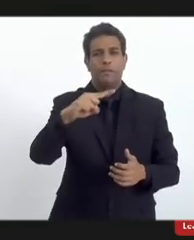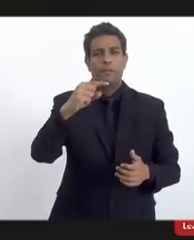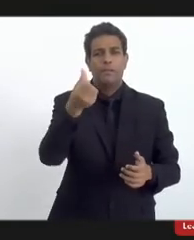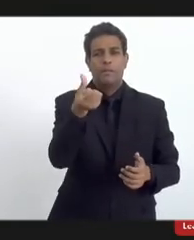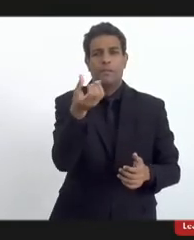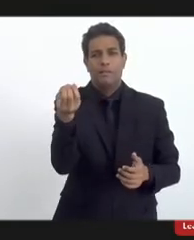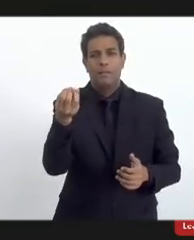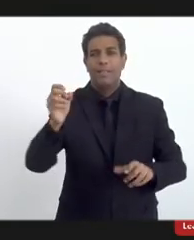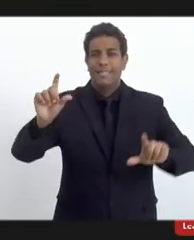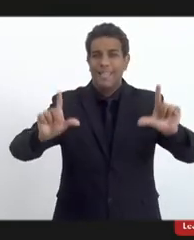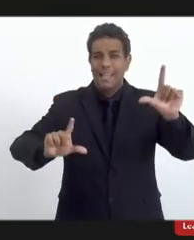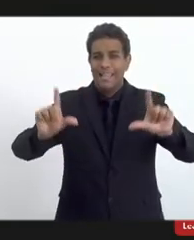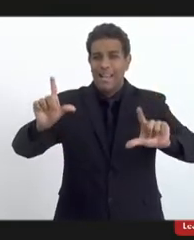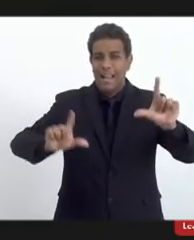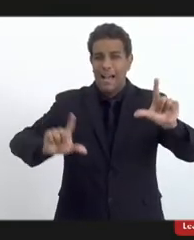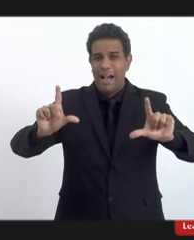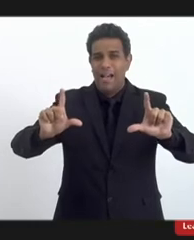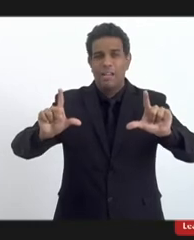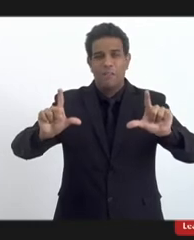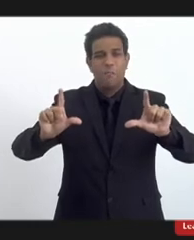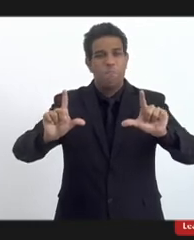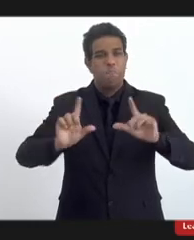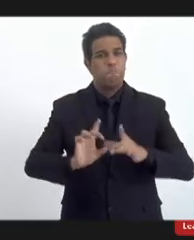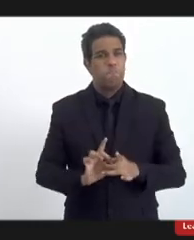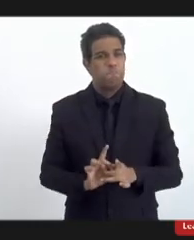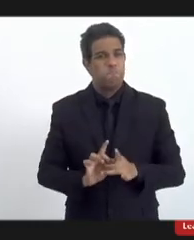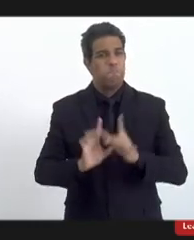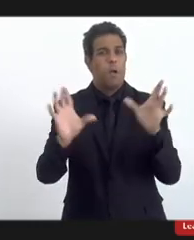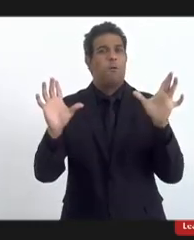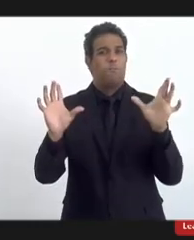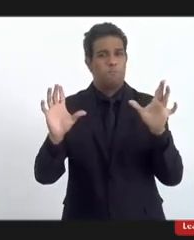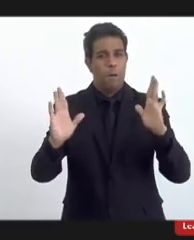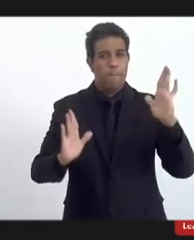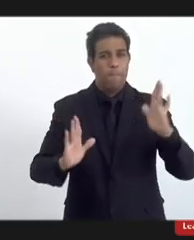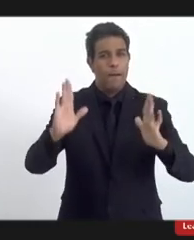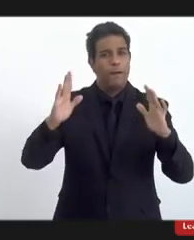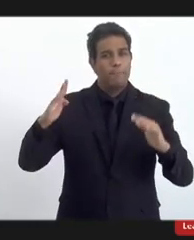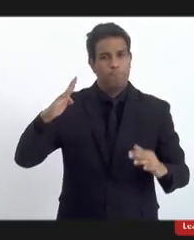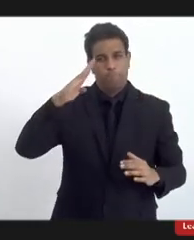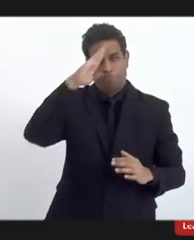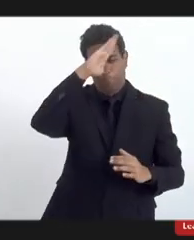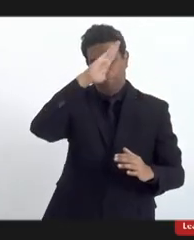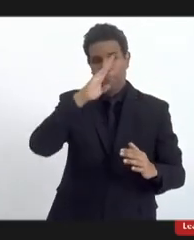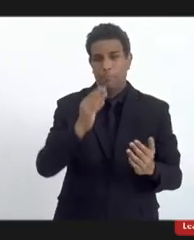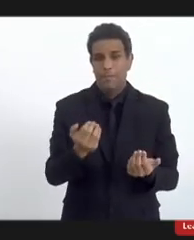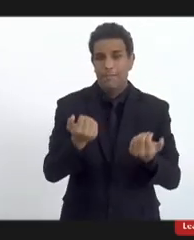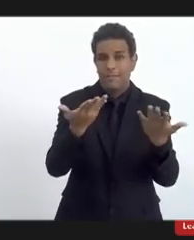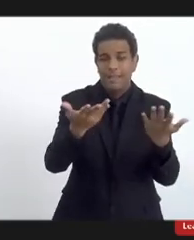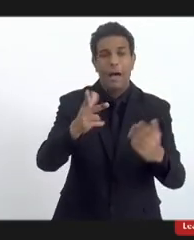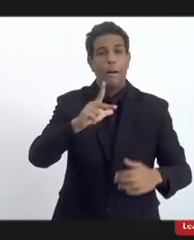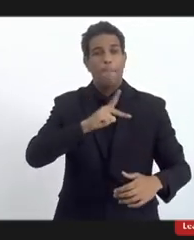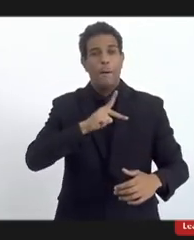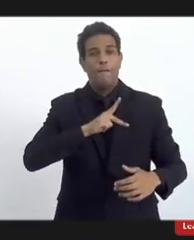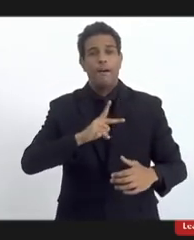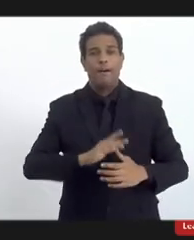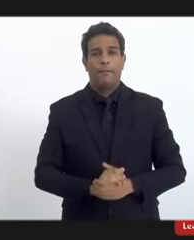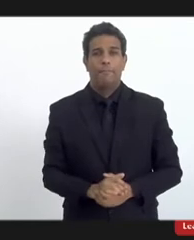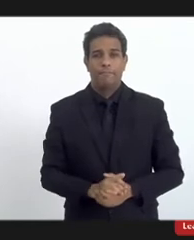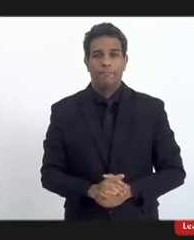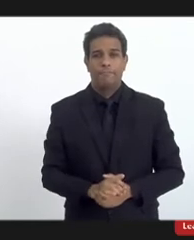166 canais foram concedidos à iniciativa privada, as concessões,